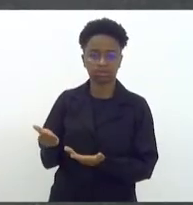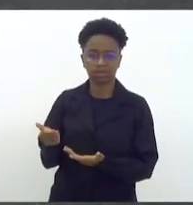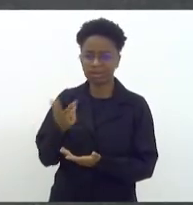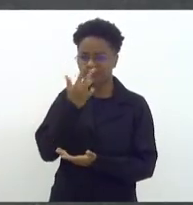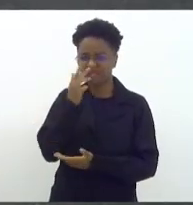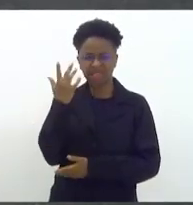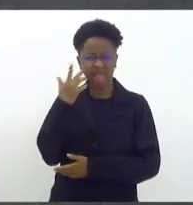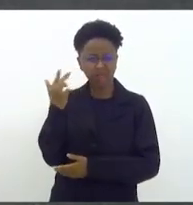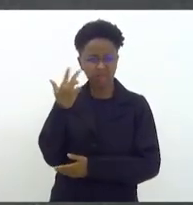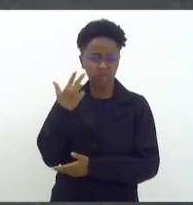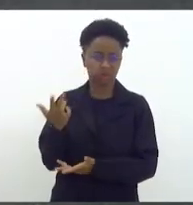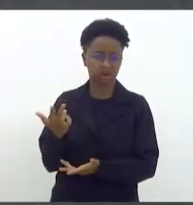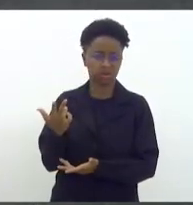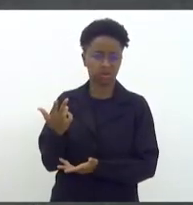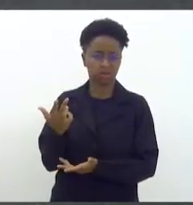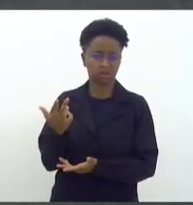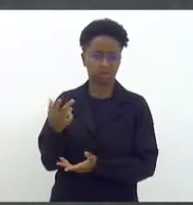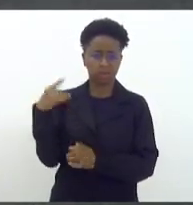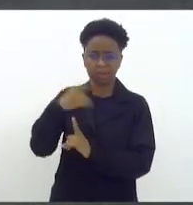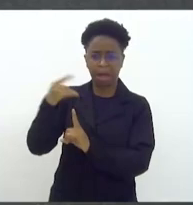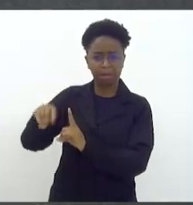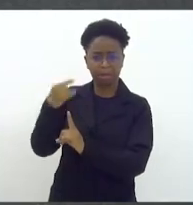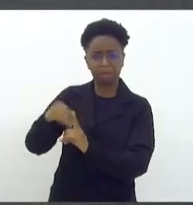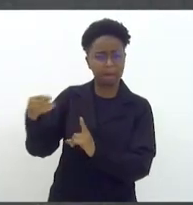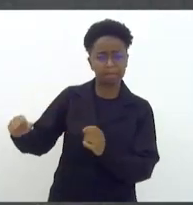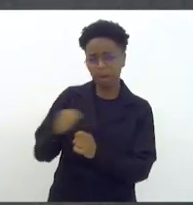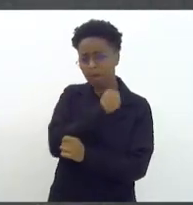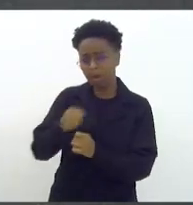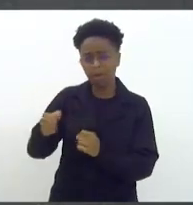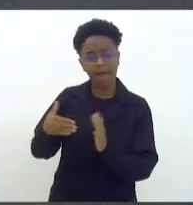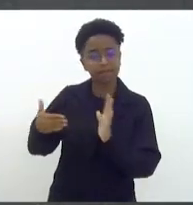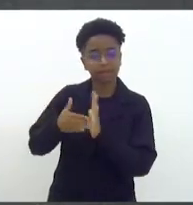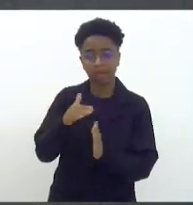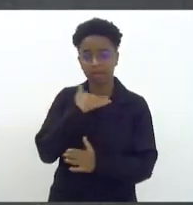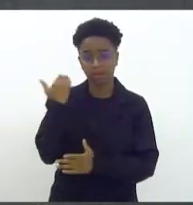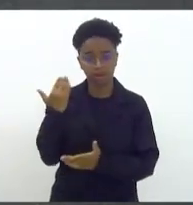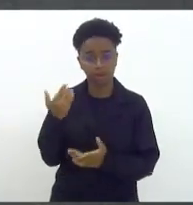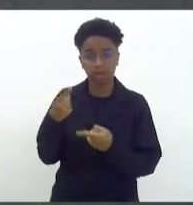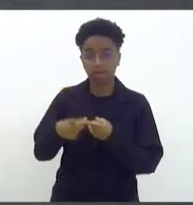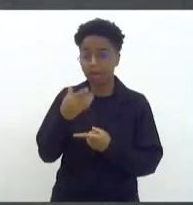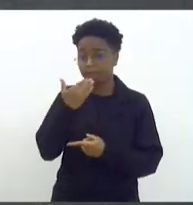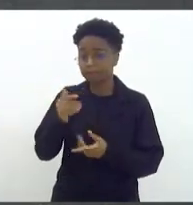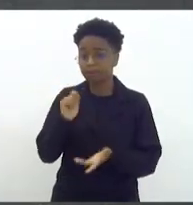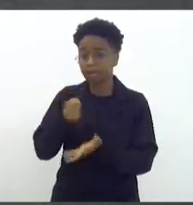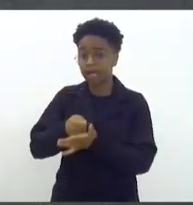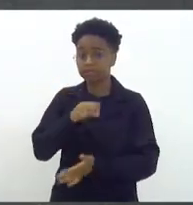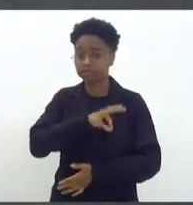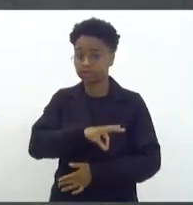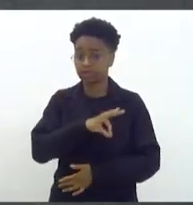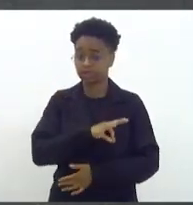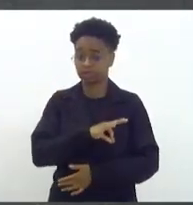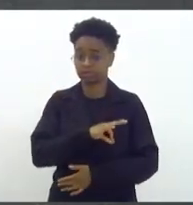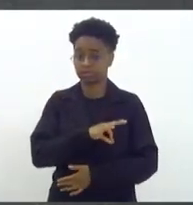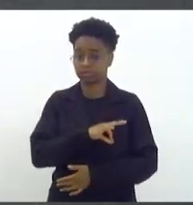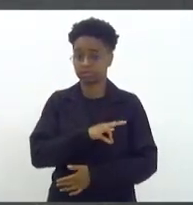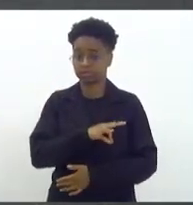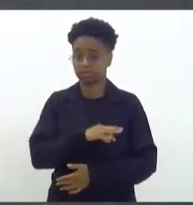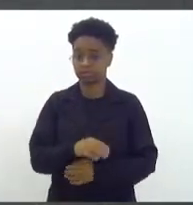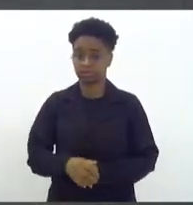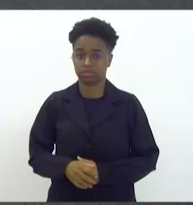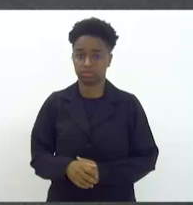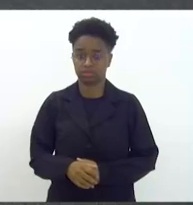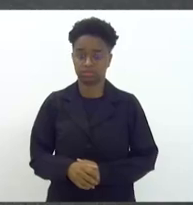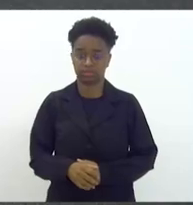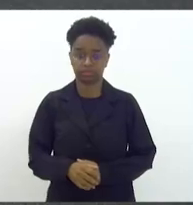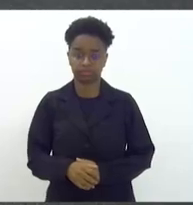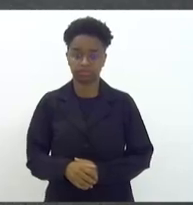corriqueiro massacrar uma pessoa até a morte foi reivindicar as horas que trabalhou e não lhe foram